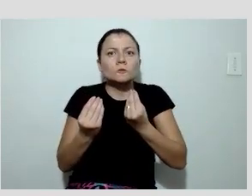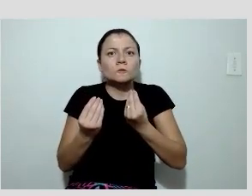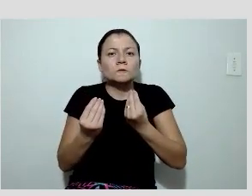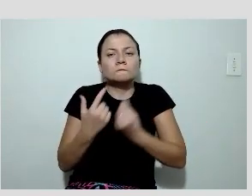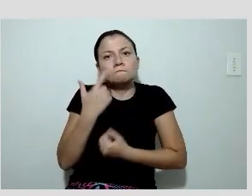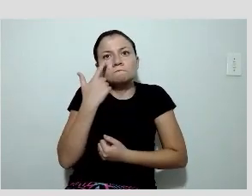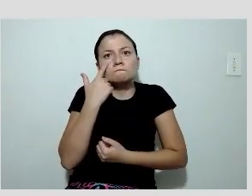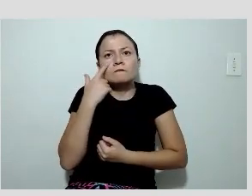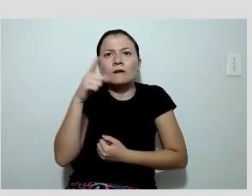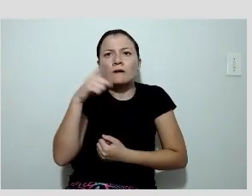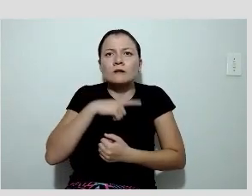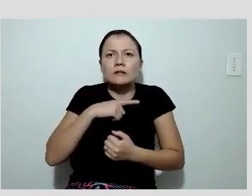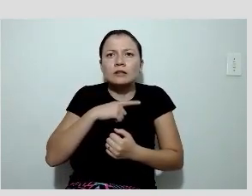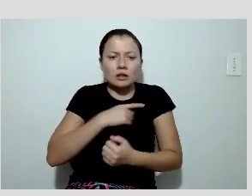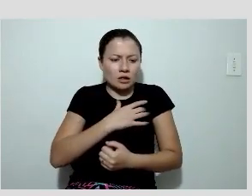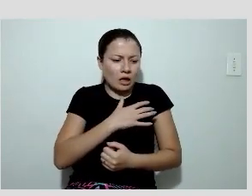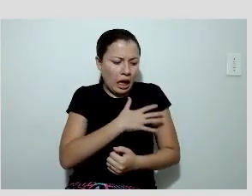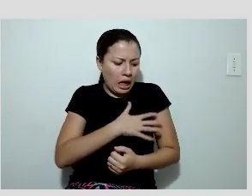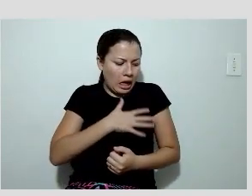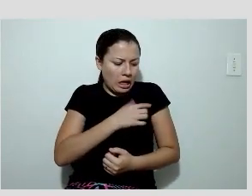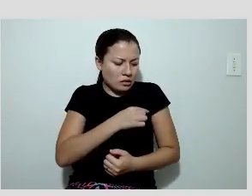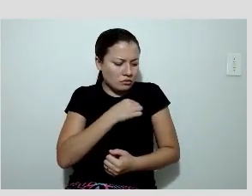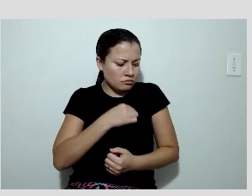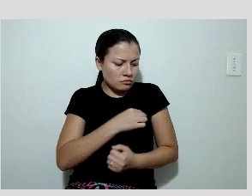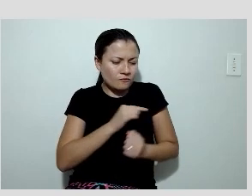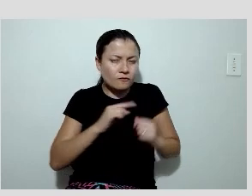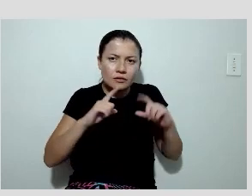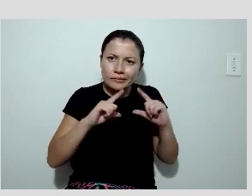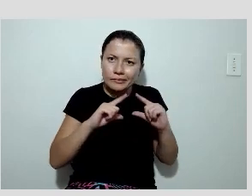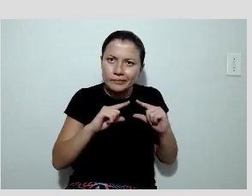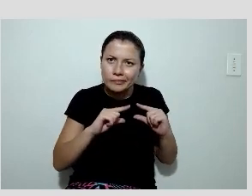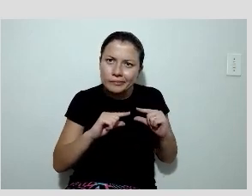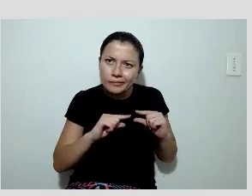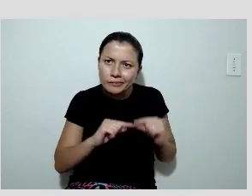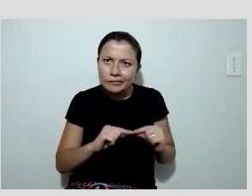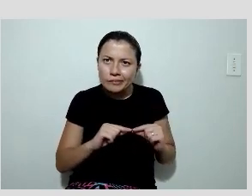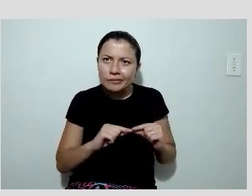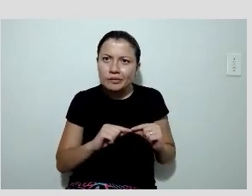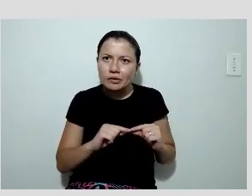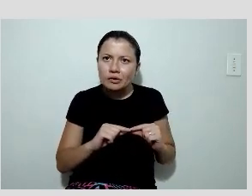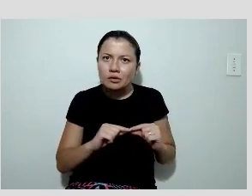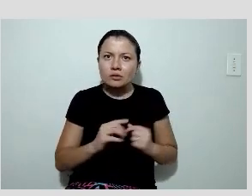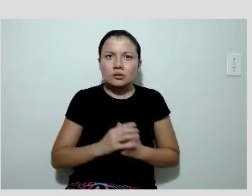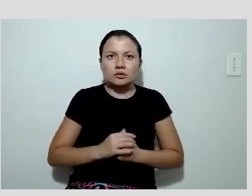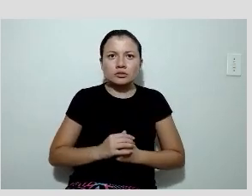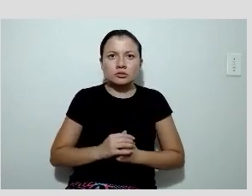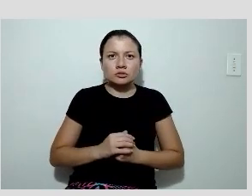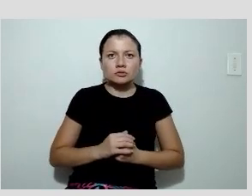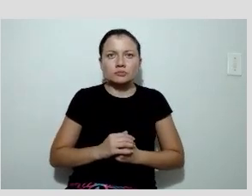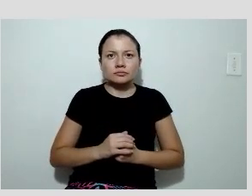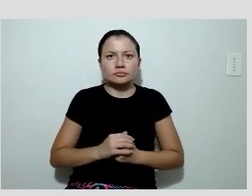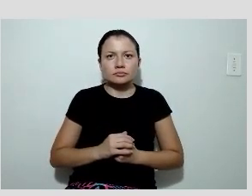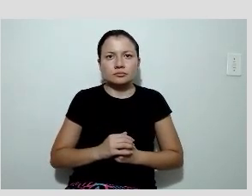além de ter uma redução regional correspondente da reserva no território da ADA, ele também tinha uma